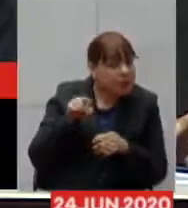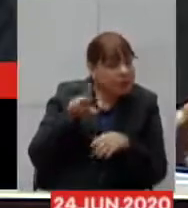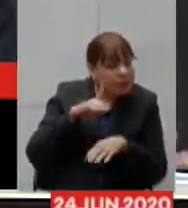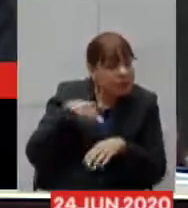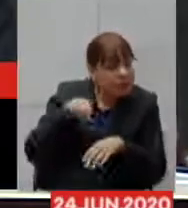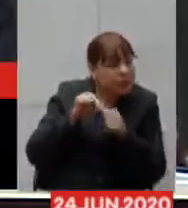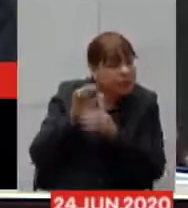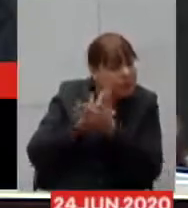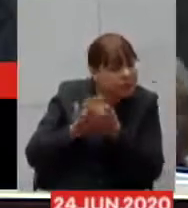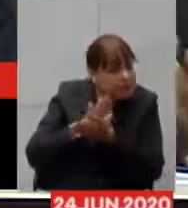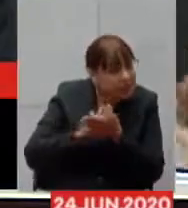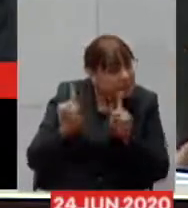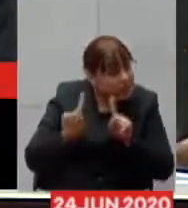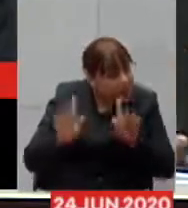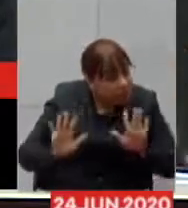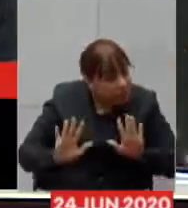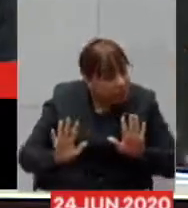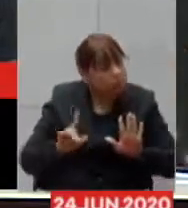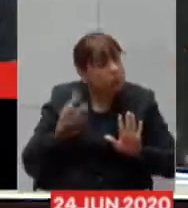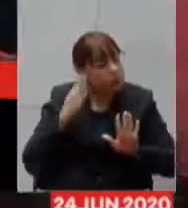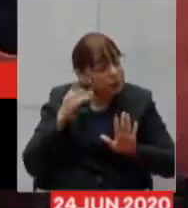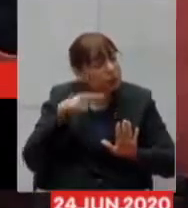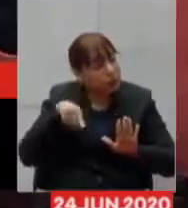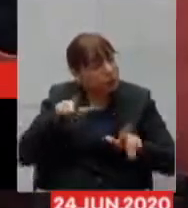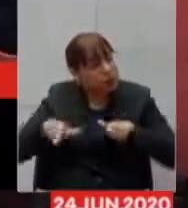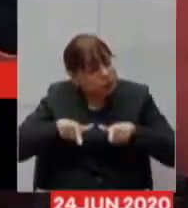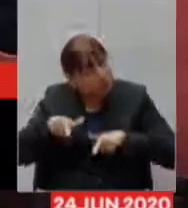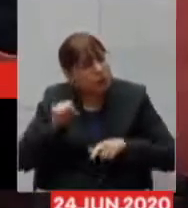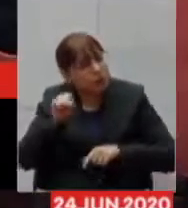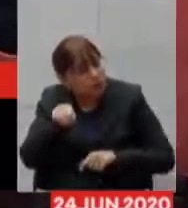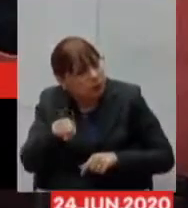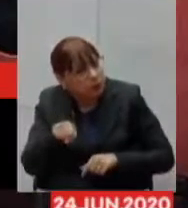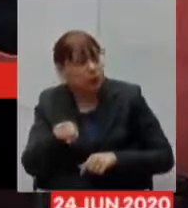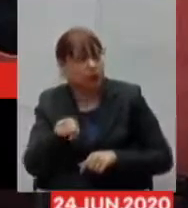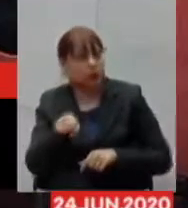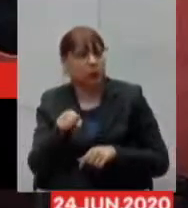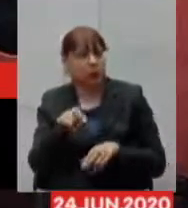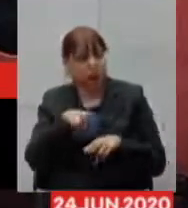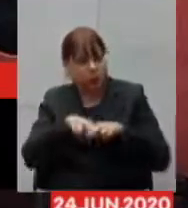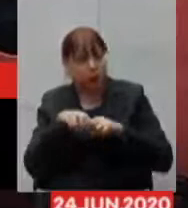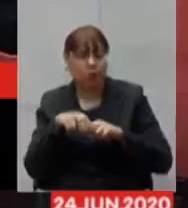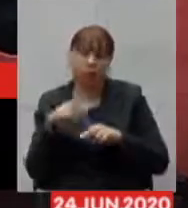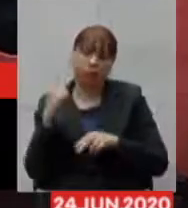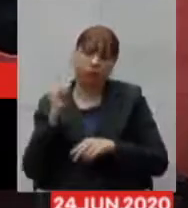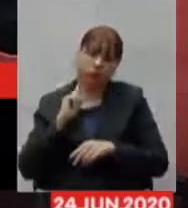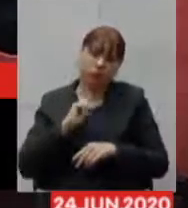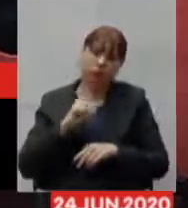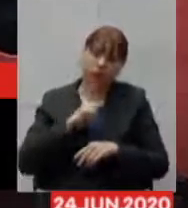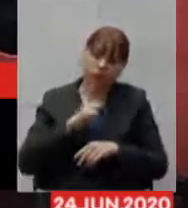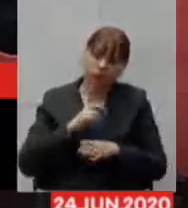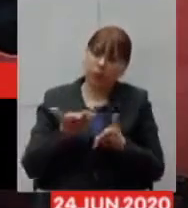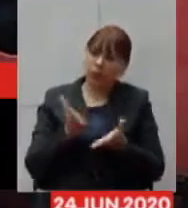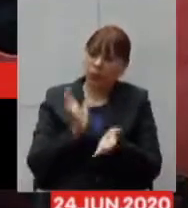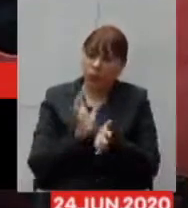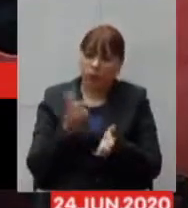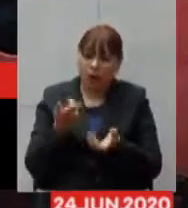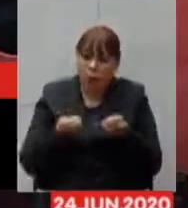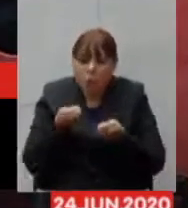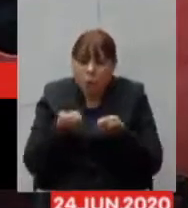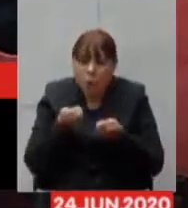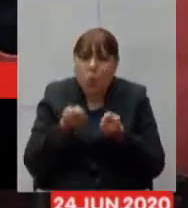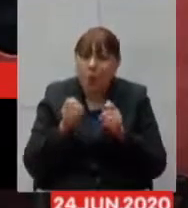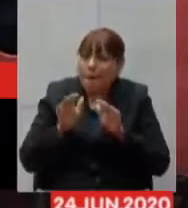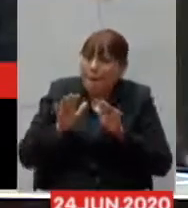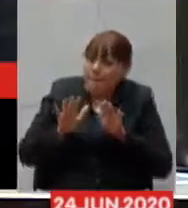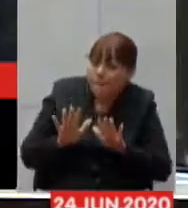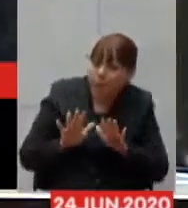sim tanto é que nós estamos neste momento né muito controlado é exatamente por causa das providências que estão sendo tomadas